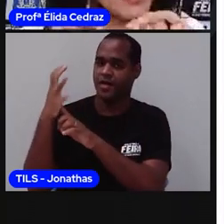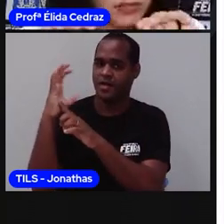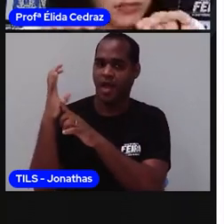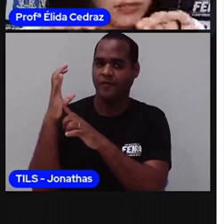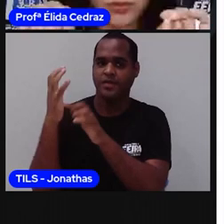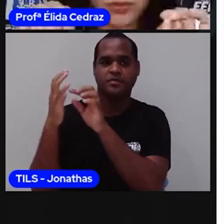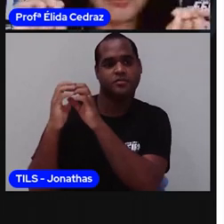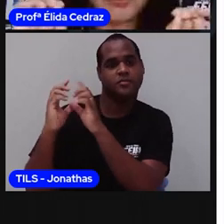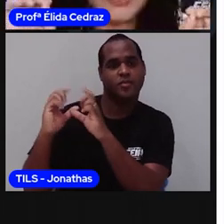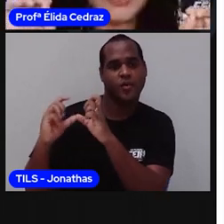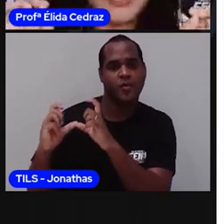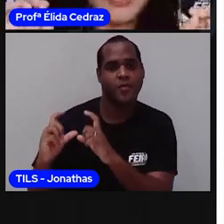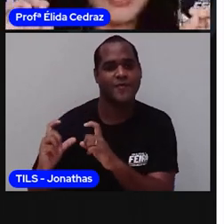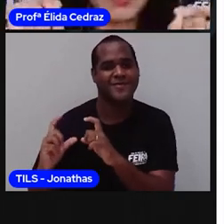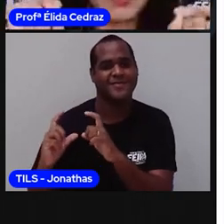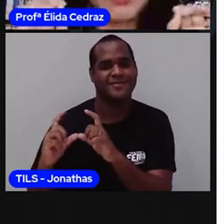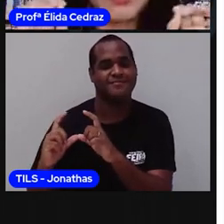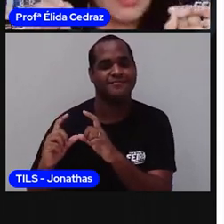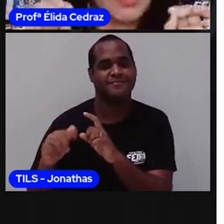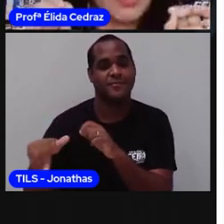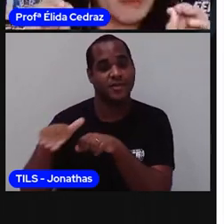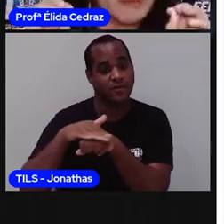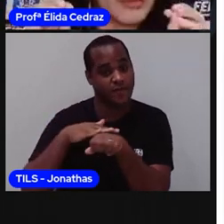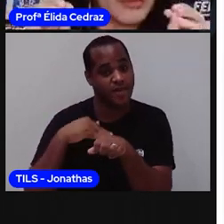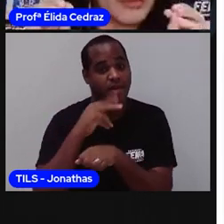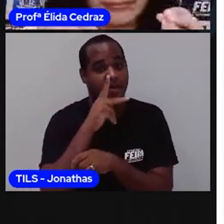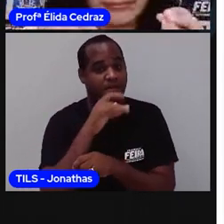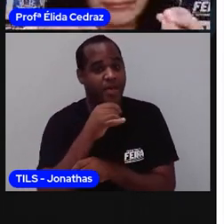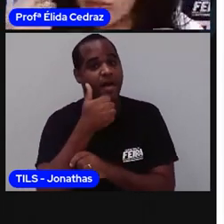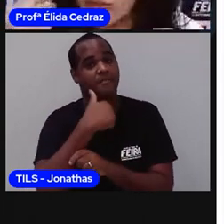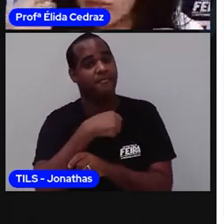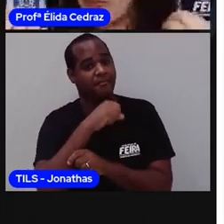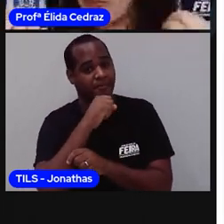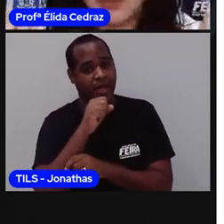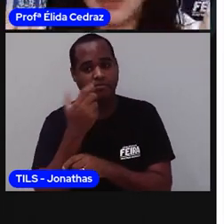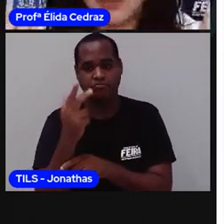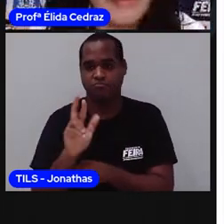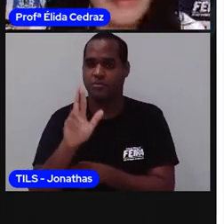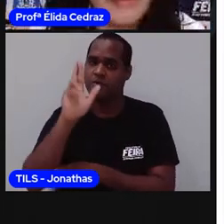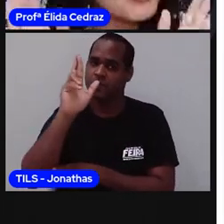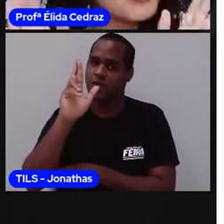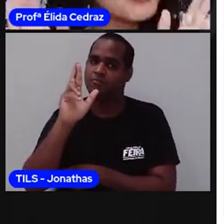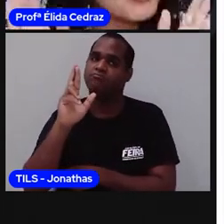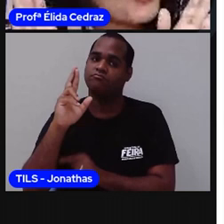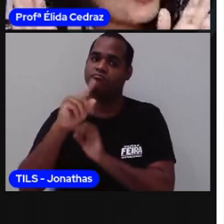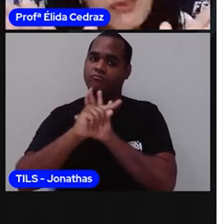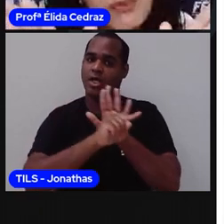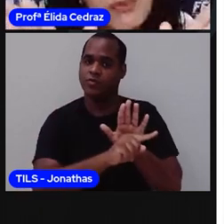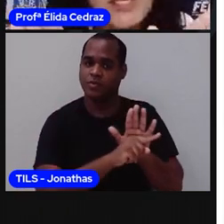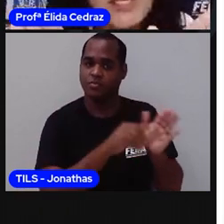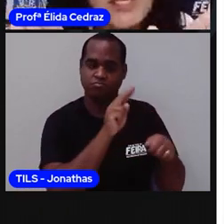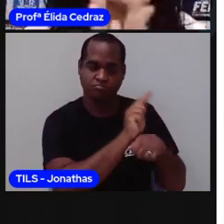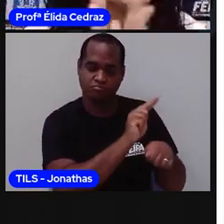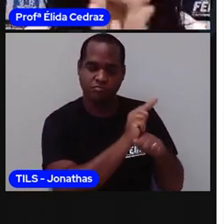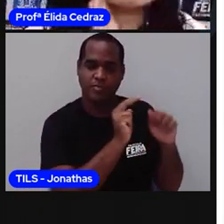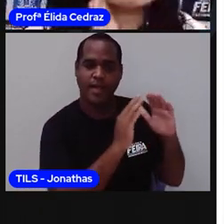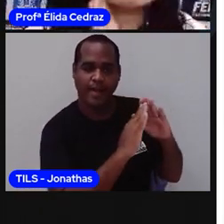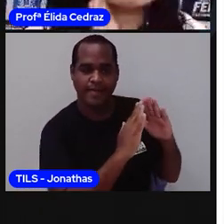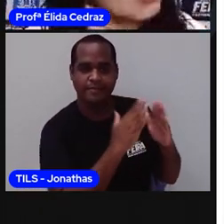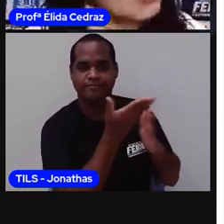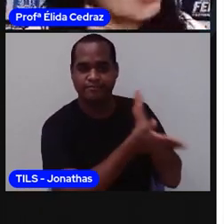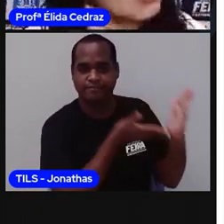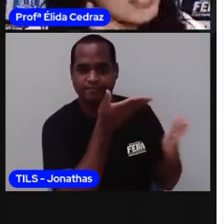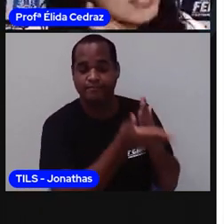pra isso, você vai ter que conversar com o papai, a mamãe, com o seu responsável, a pessoa que cuida de você, a